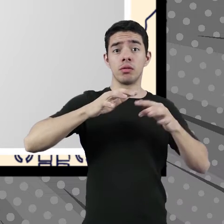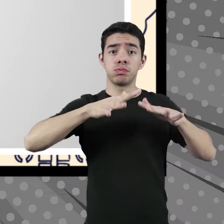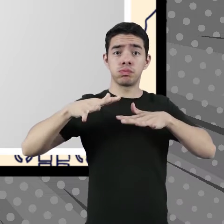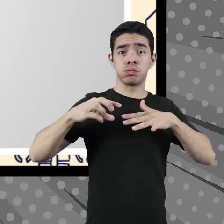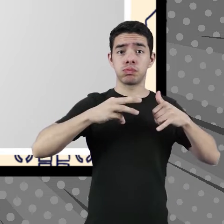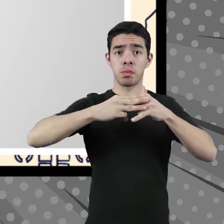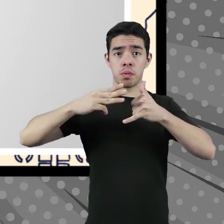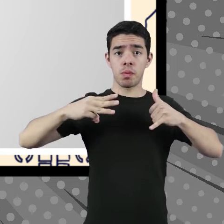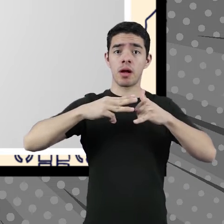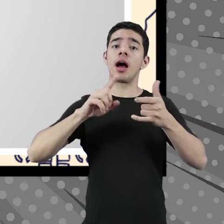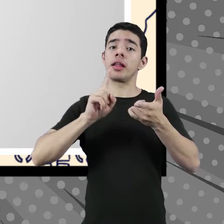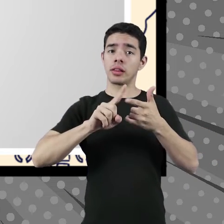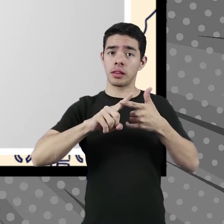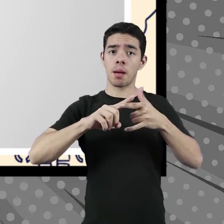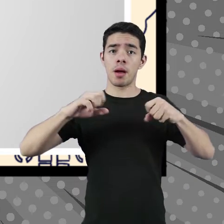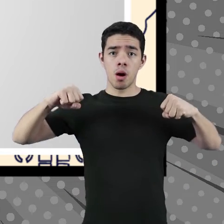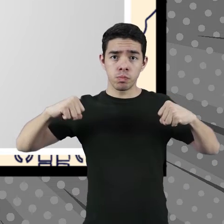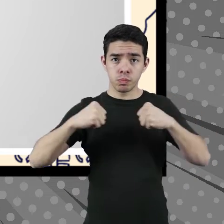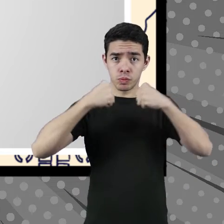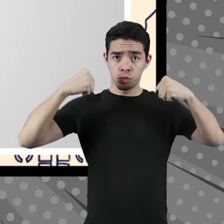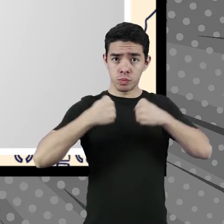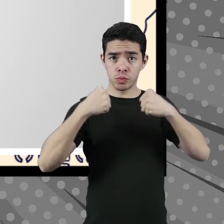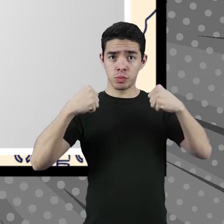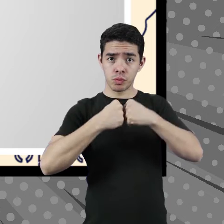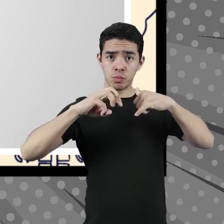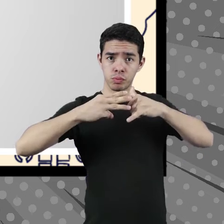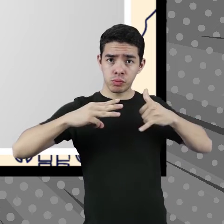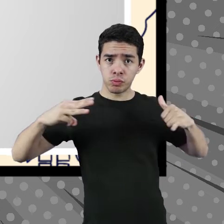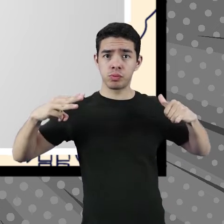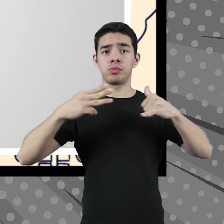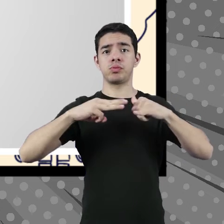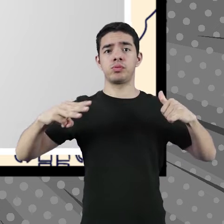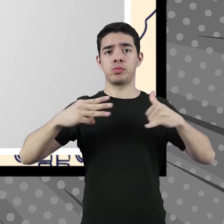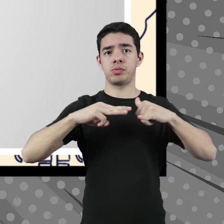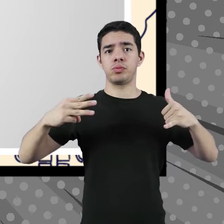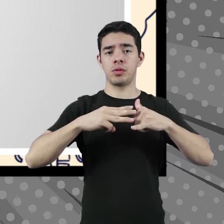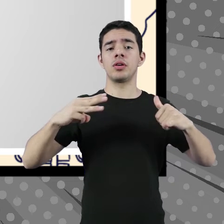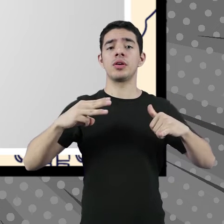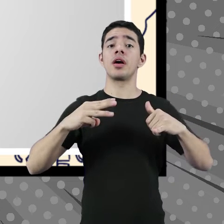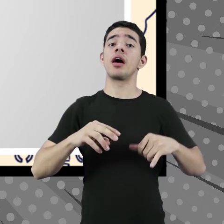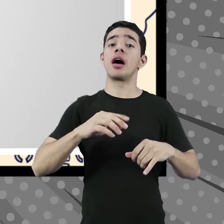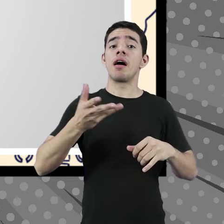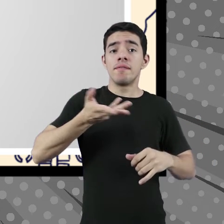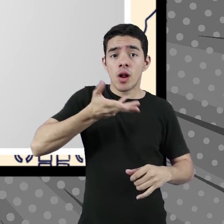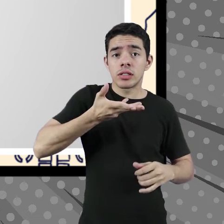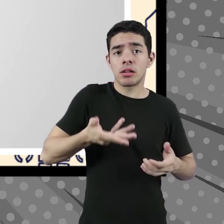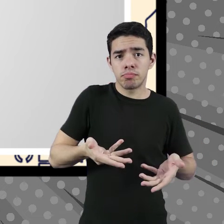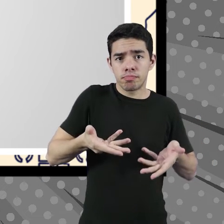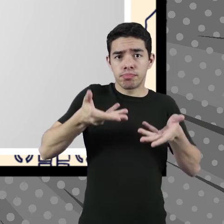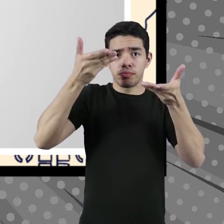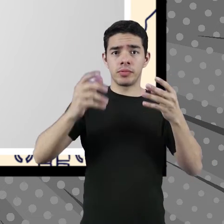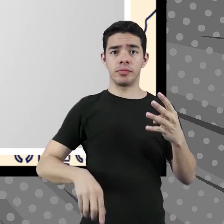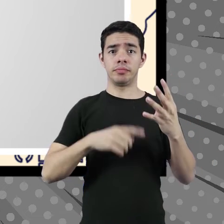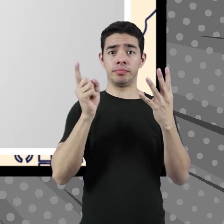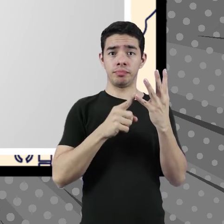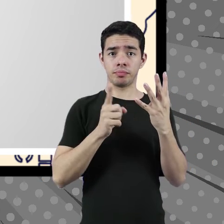moléculas e também vai aumentar os choques efetivos, com isso aumento, aumenta as colisões entre as moléculas e sua velocidade consequentemente